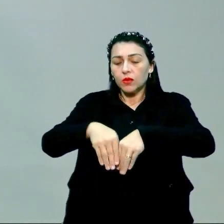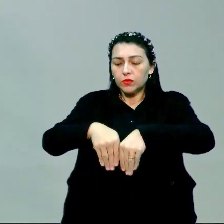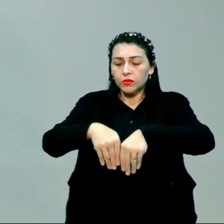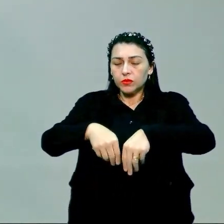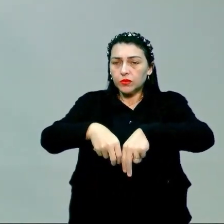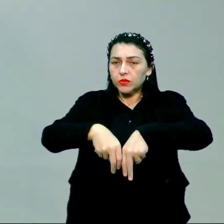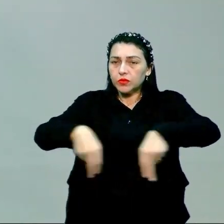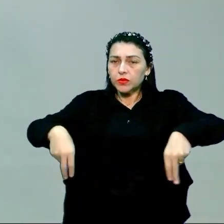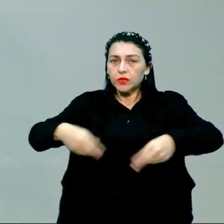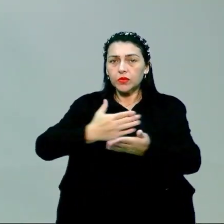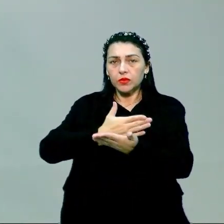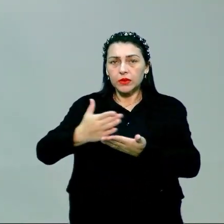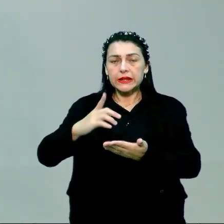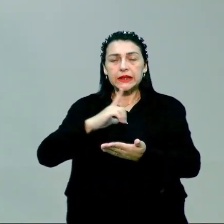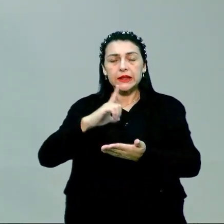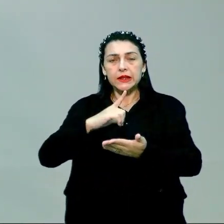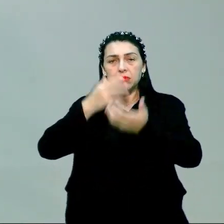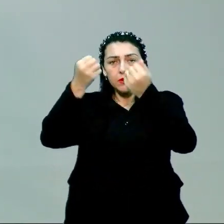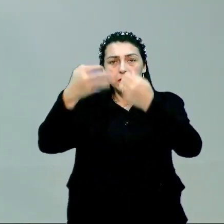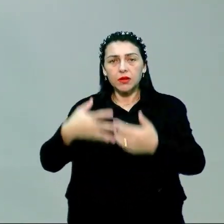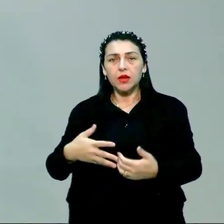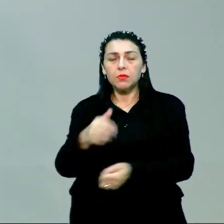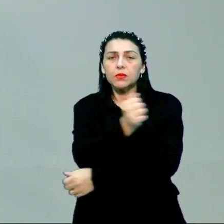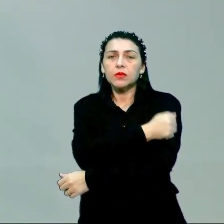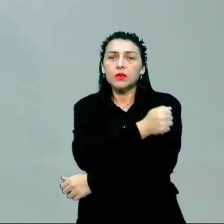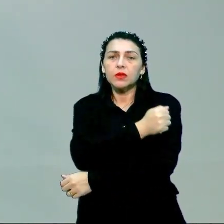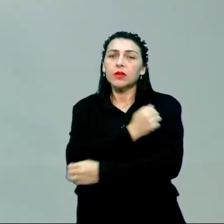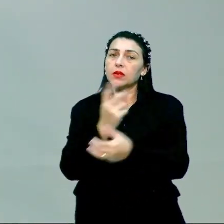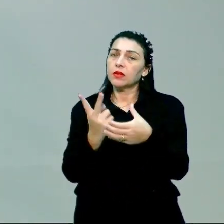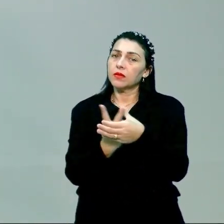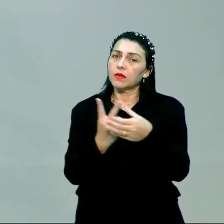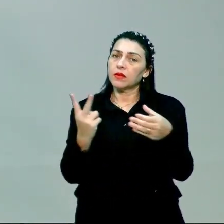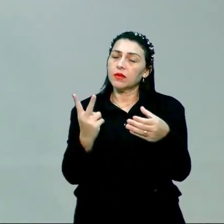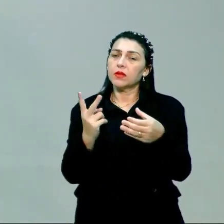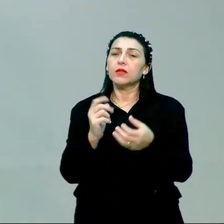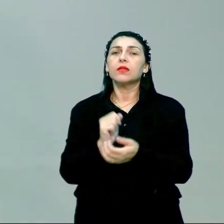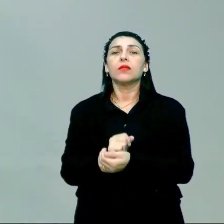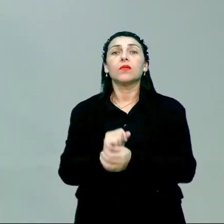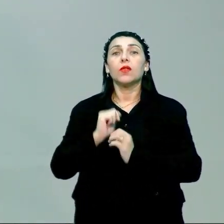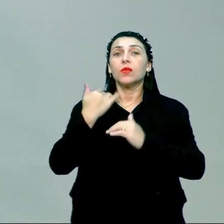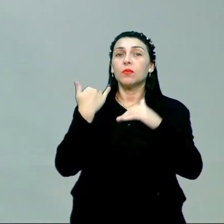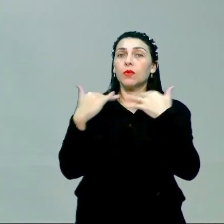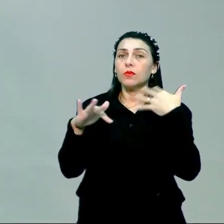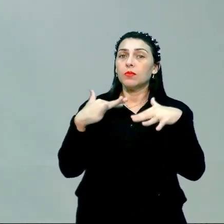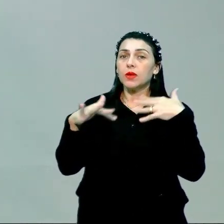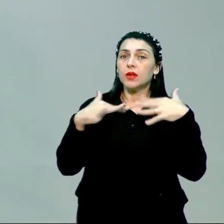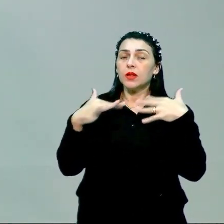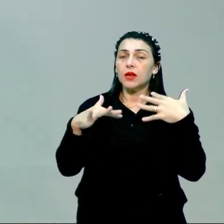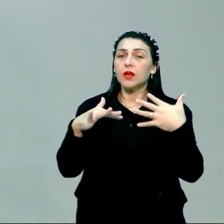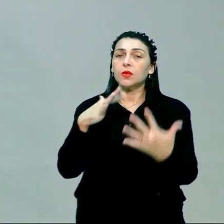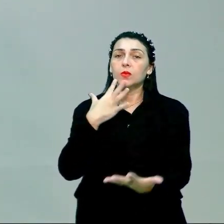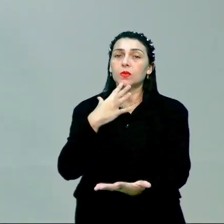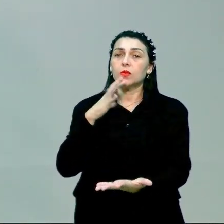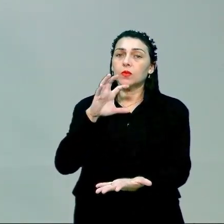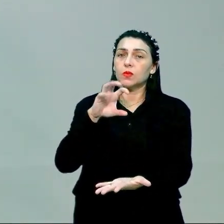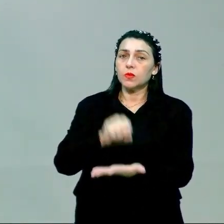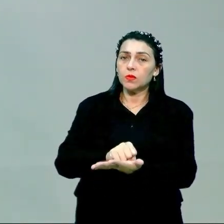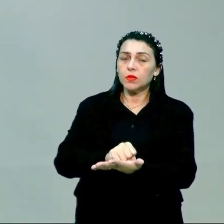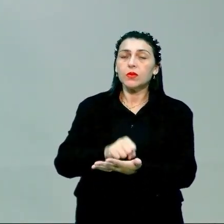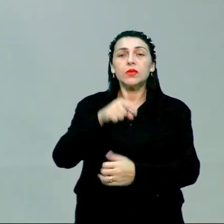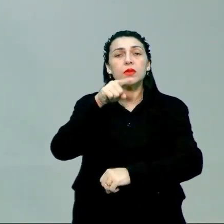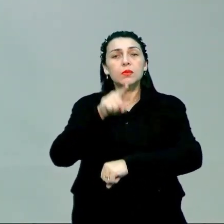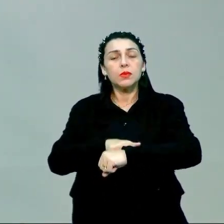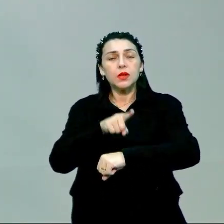Eu sempre gosto de destacar para os alunos que as vanguardas, obviamente, foi um movimento consolidado desse